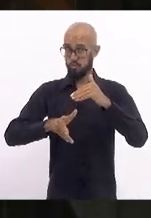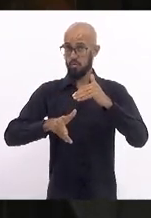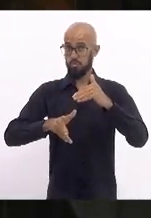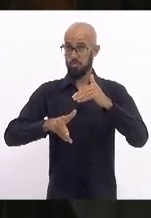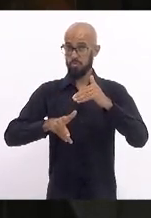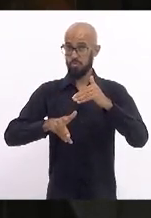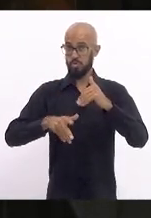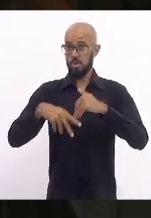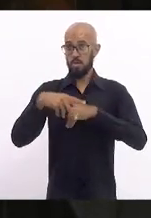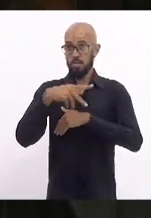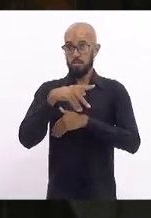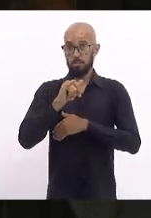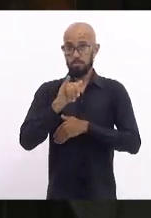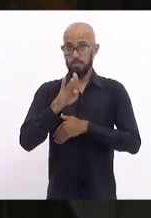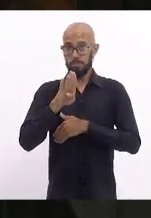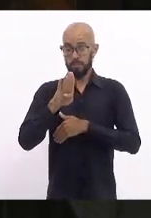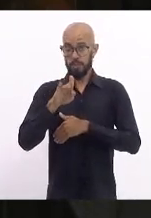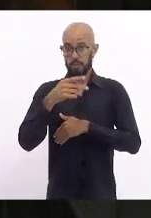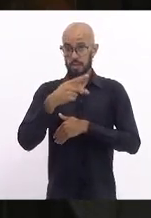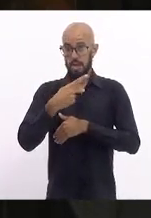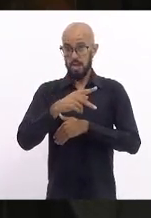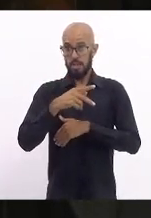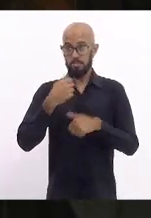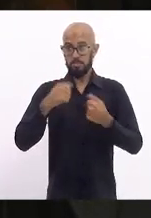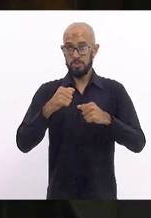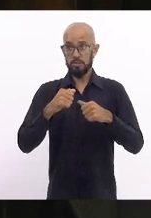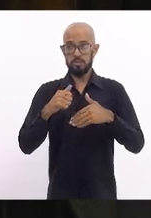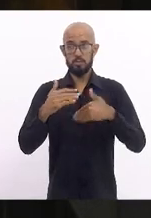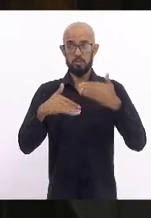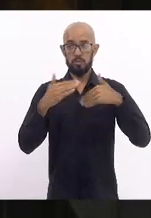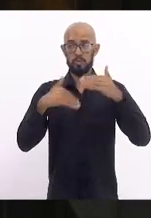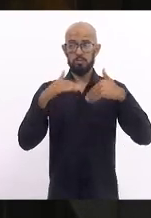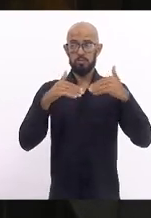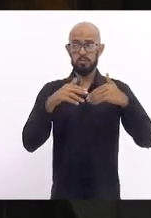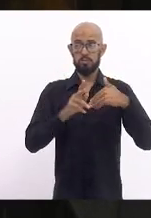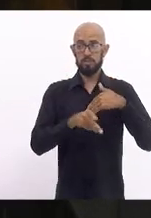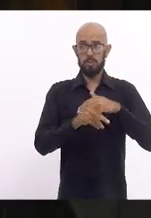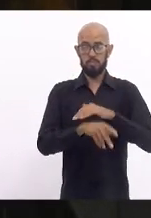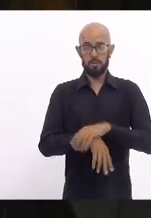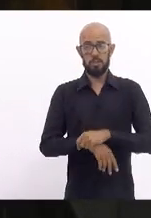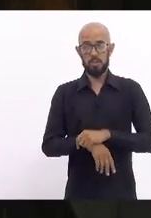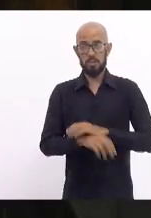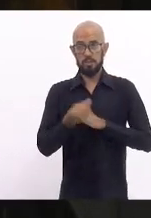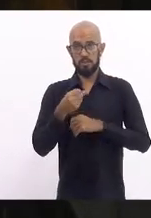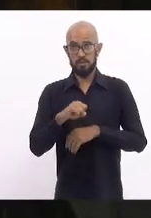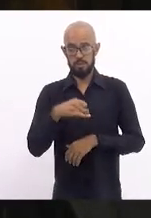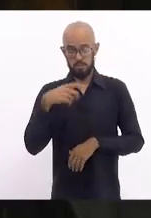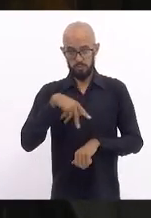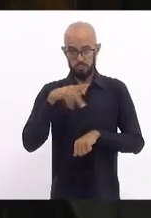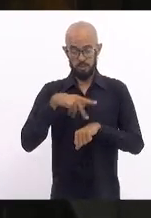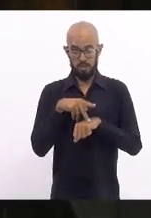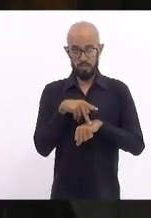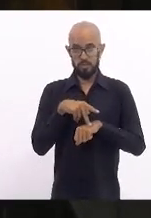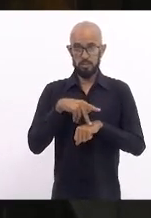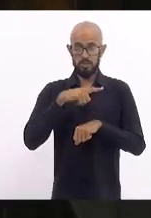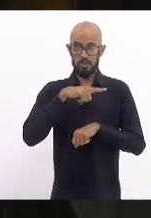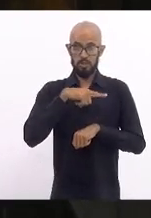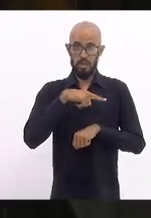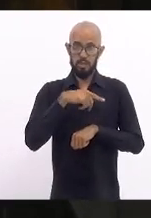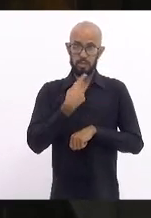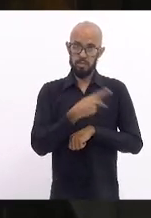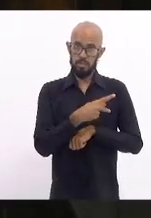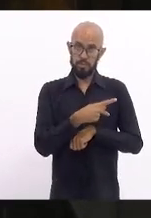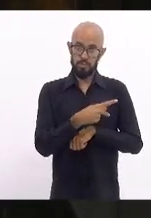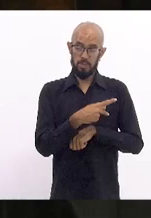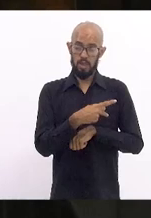o PIB dela tem que ter constante crescimento. Se os países que consomem dela entram em